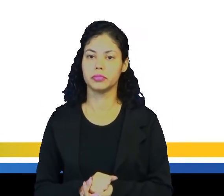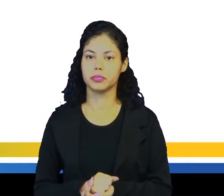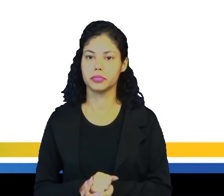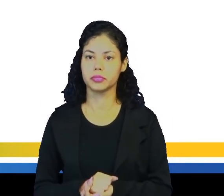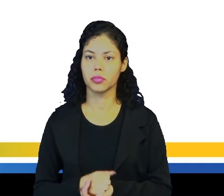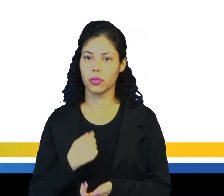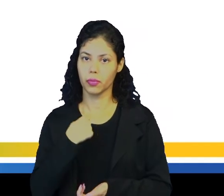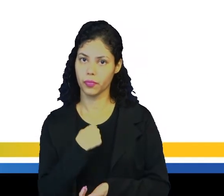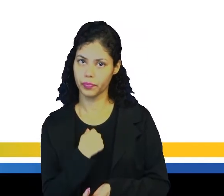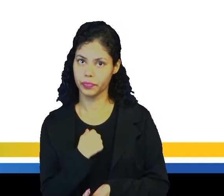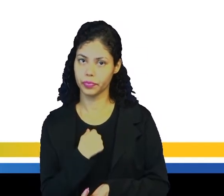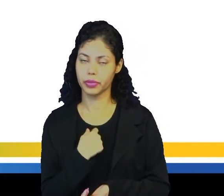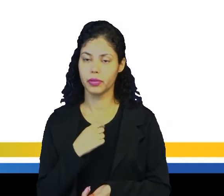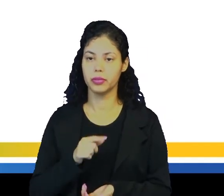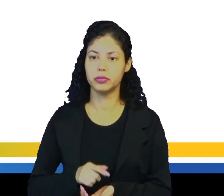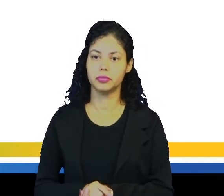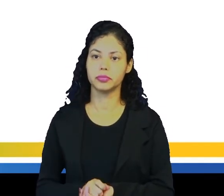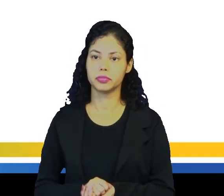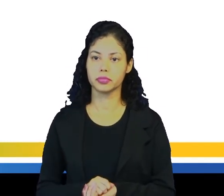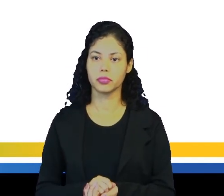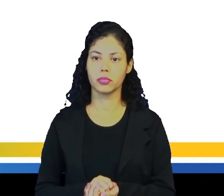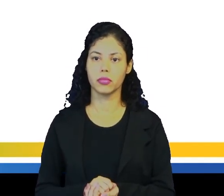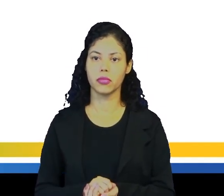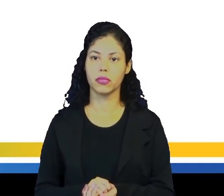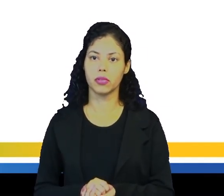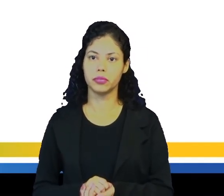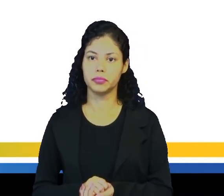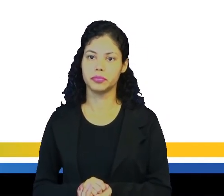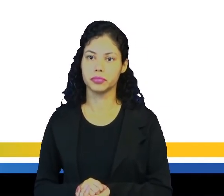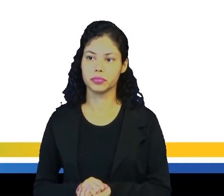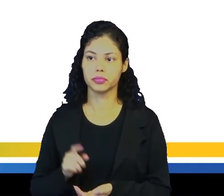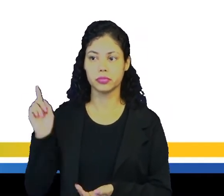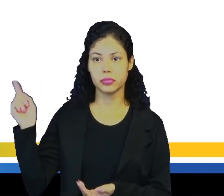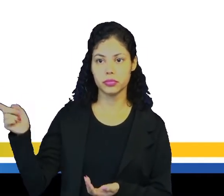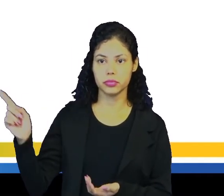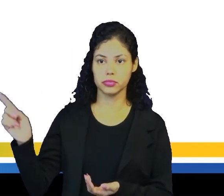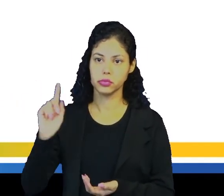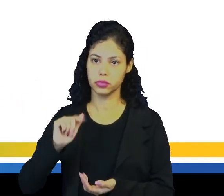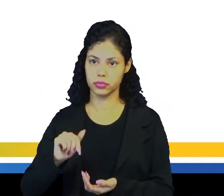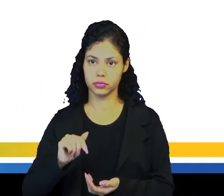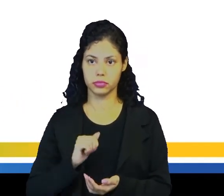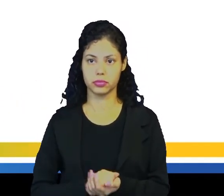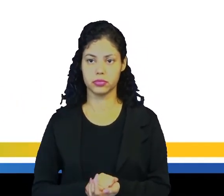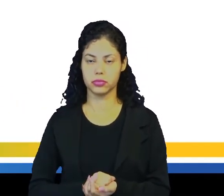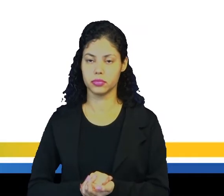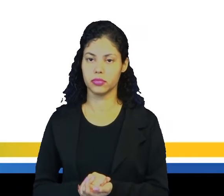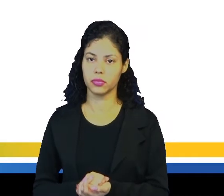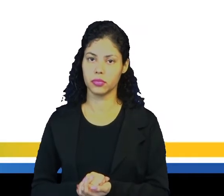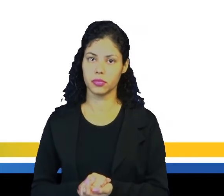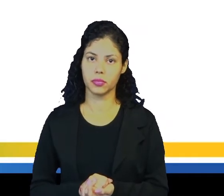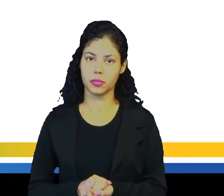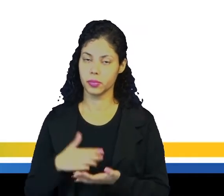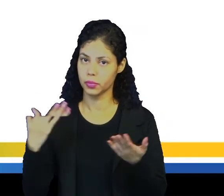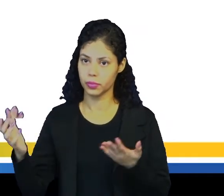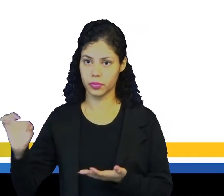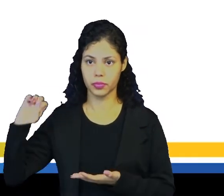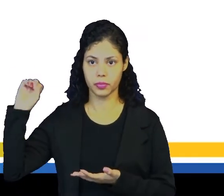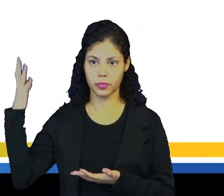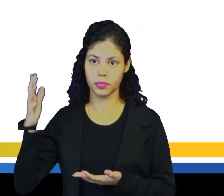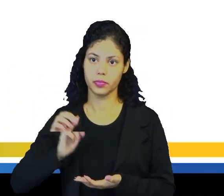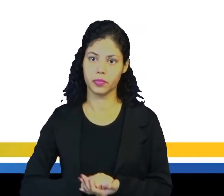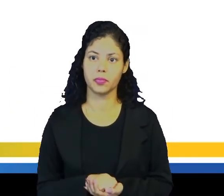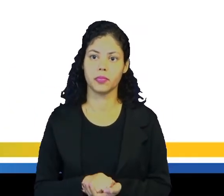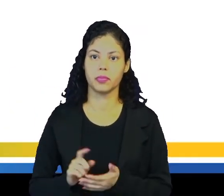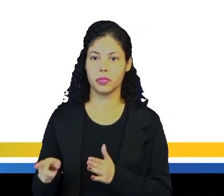I'm, eu sou ou eu estou. E he is, ele é ou ele está, ok? Então, no caso ali nós